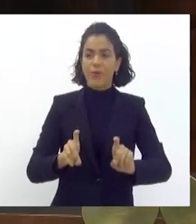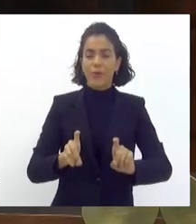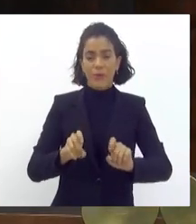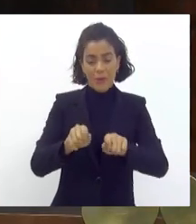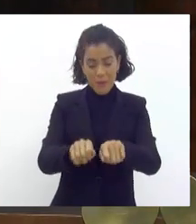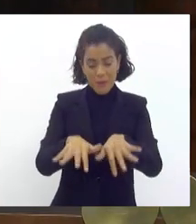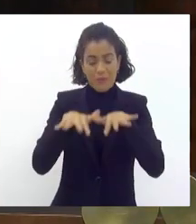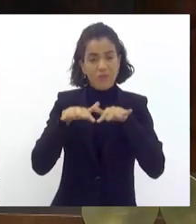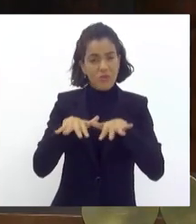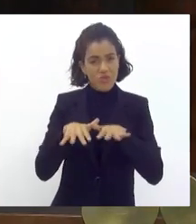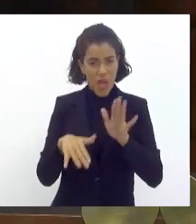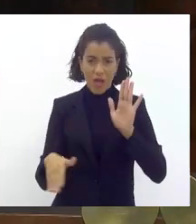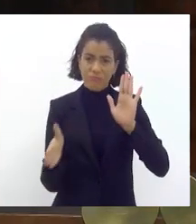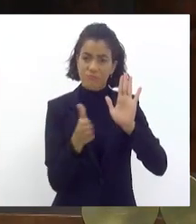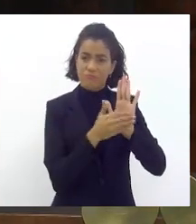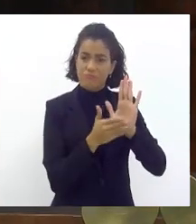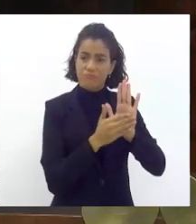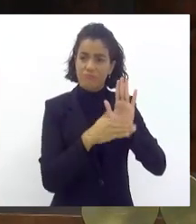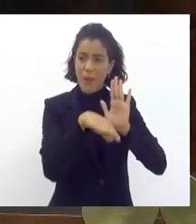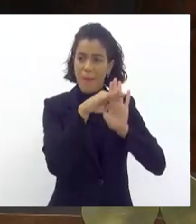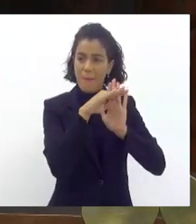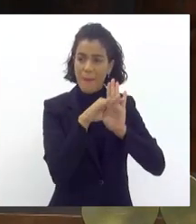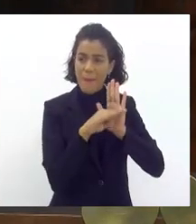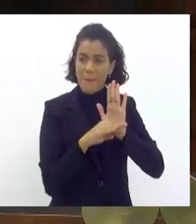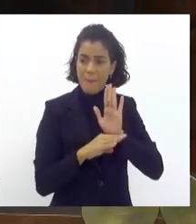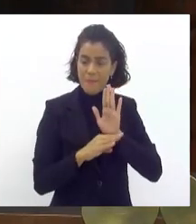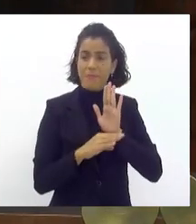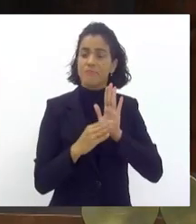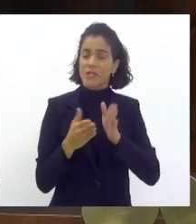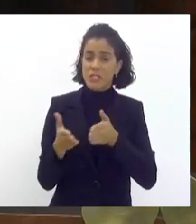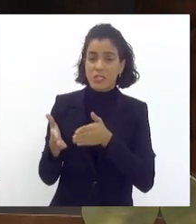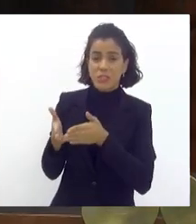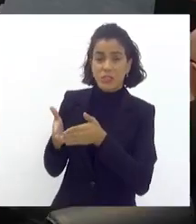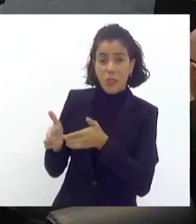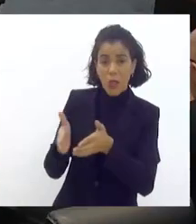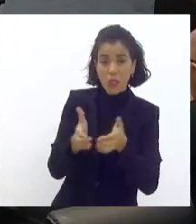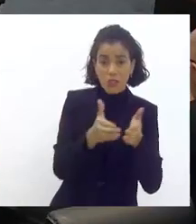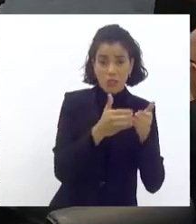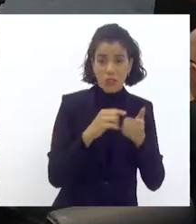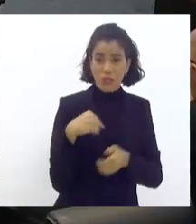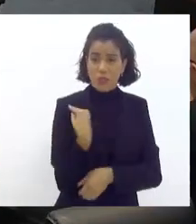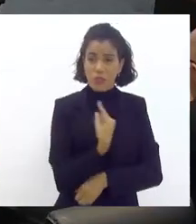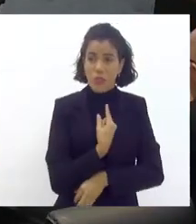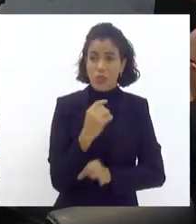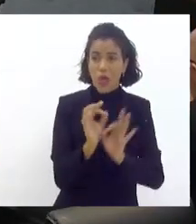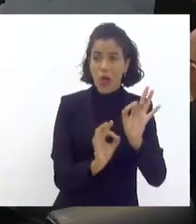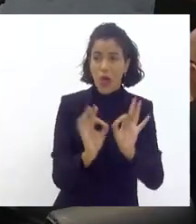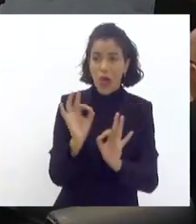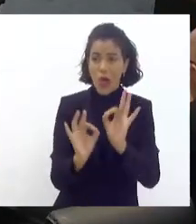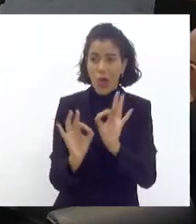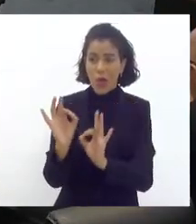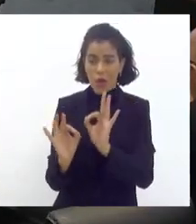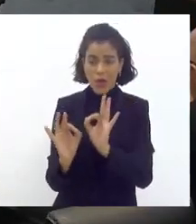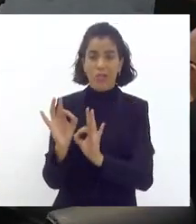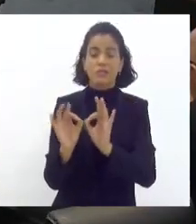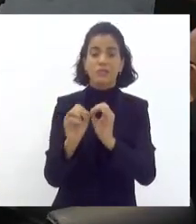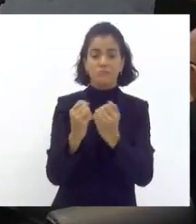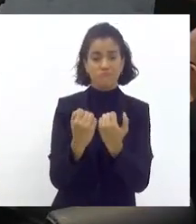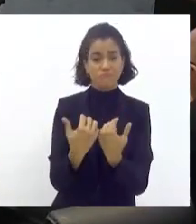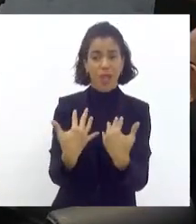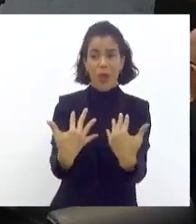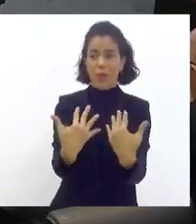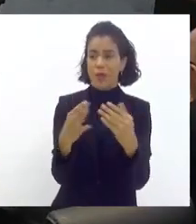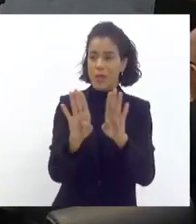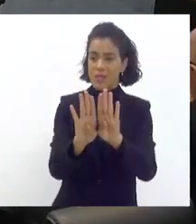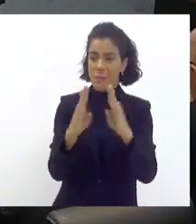plenário, já trouxe a pauta e solicitou que nós organizássemos essa audiência pública, que agora